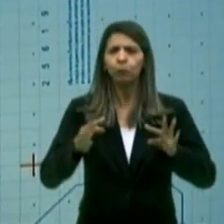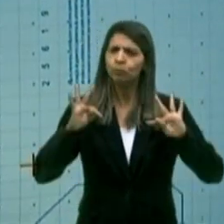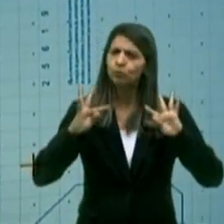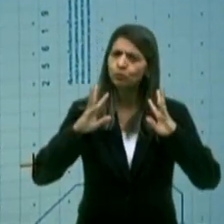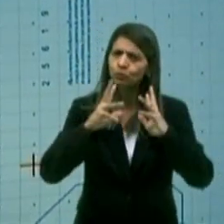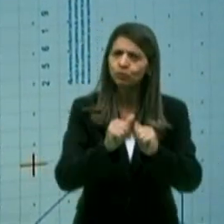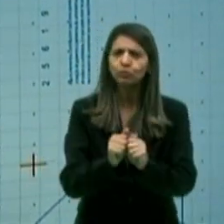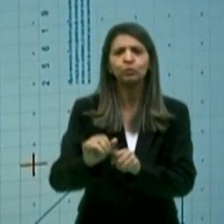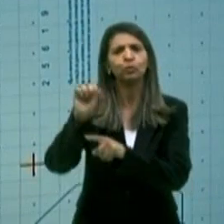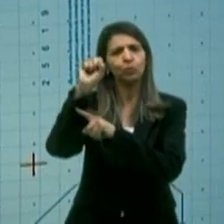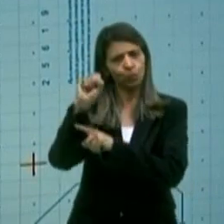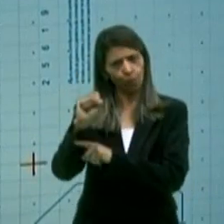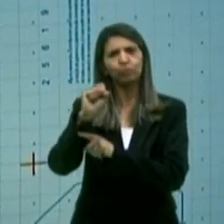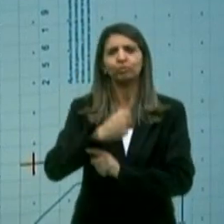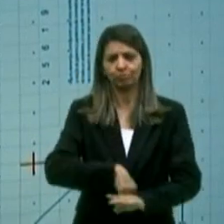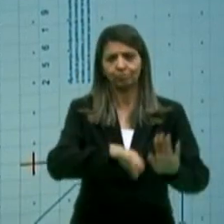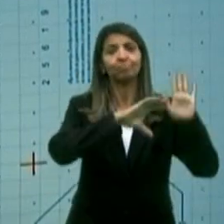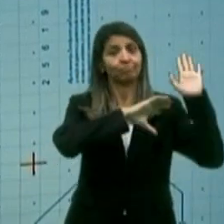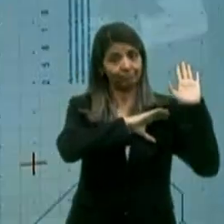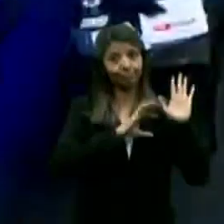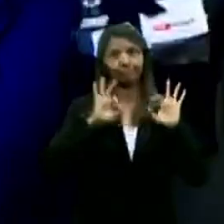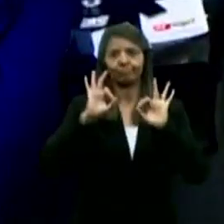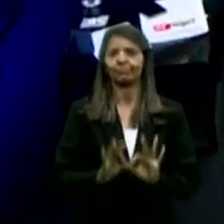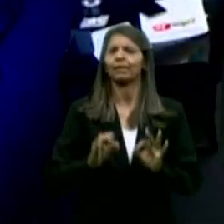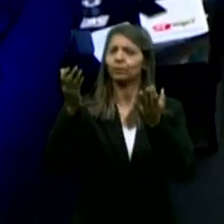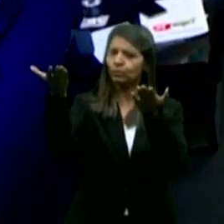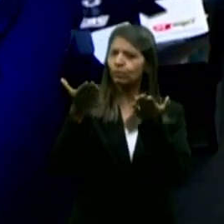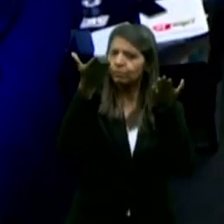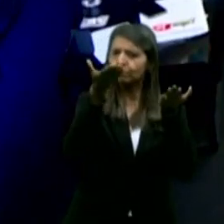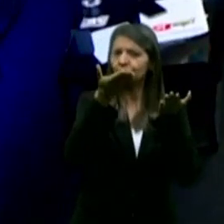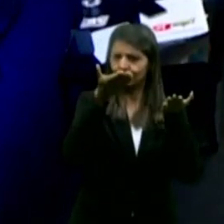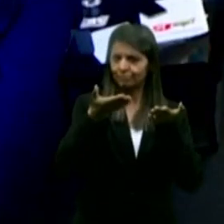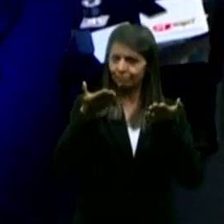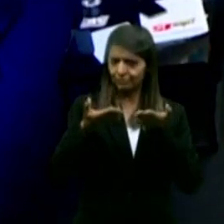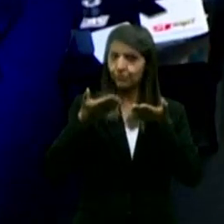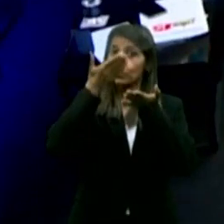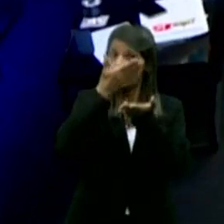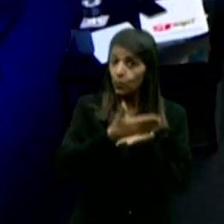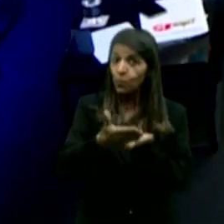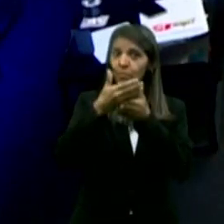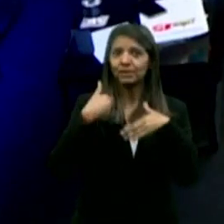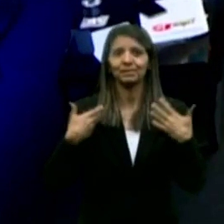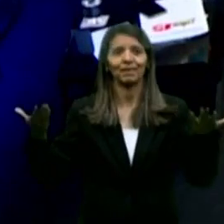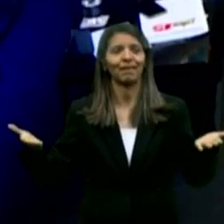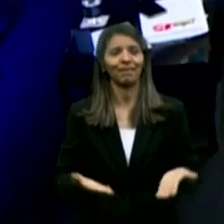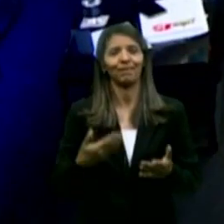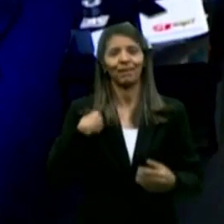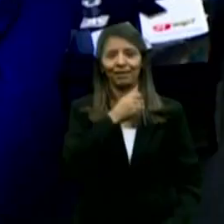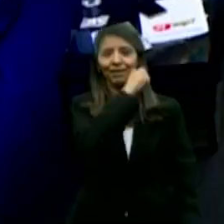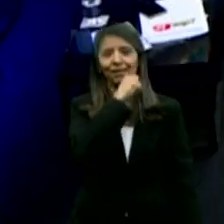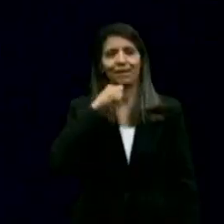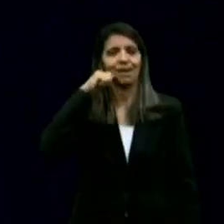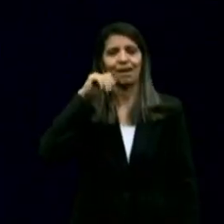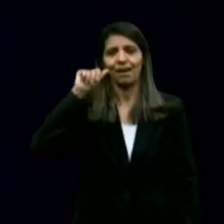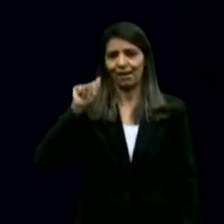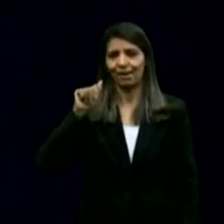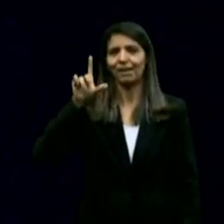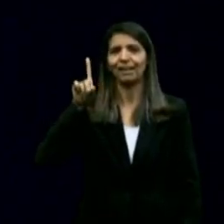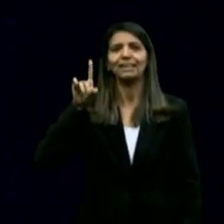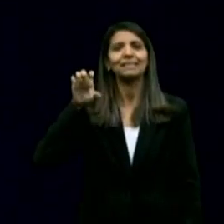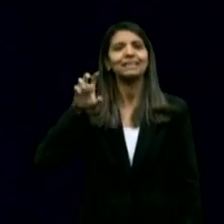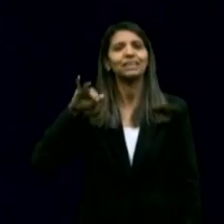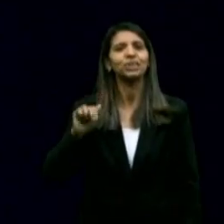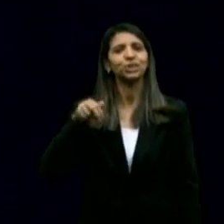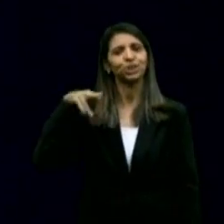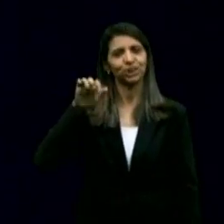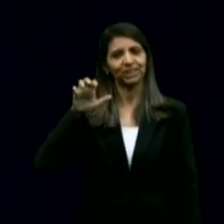os oito candidatos foram convidados. Começa a apresentação por Adjane Simplício, do PSOL.